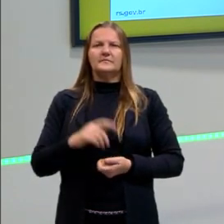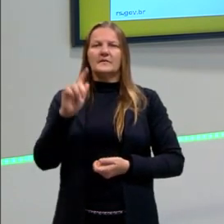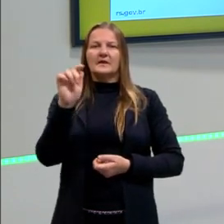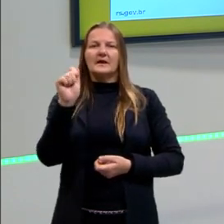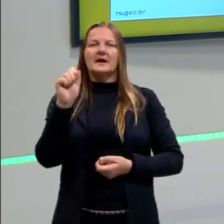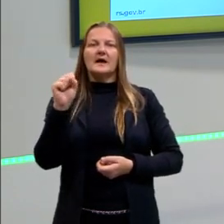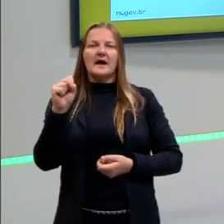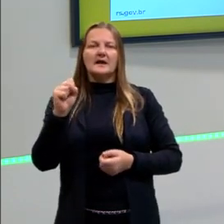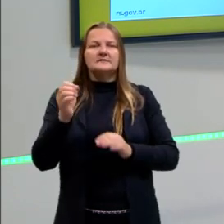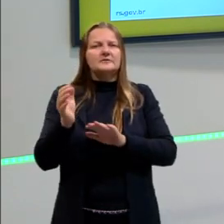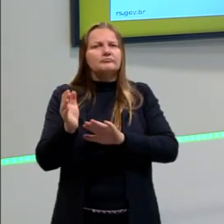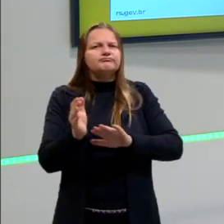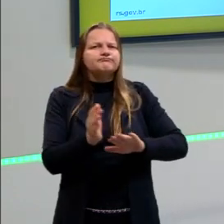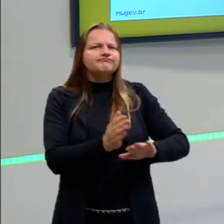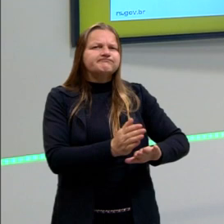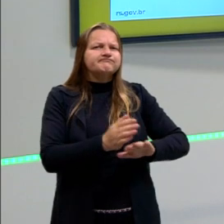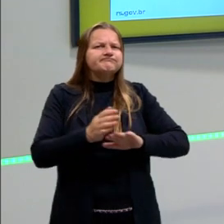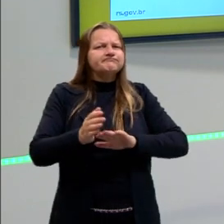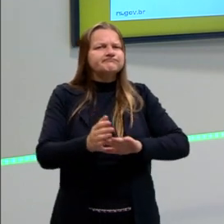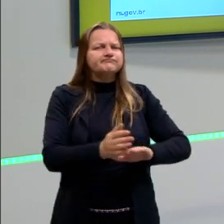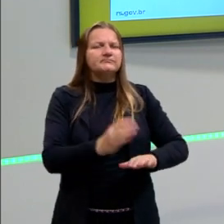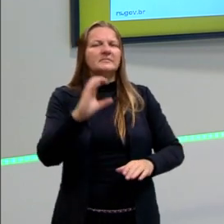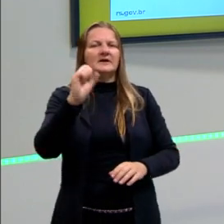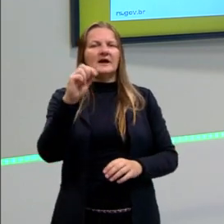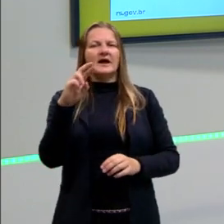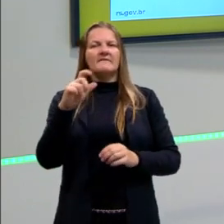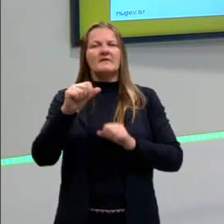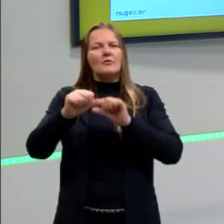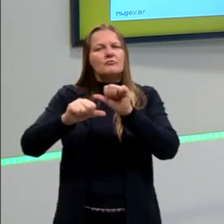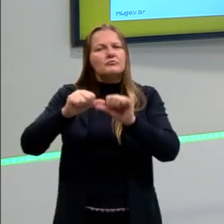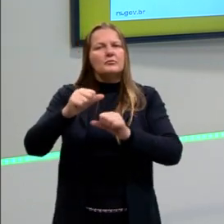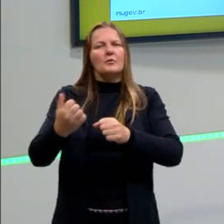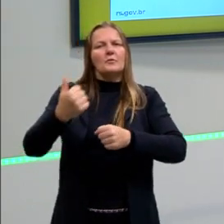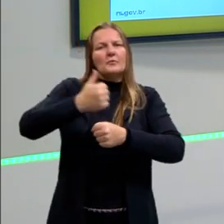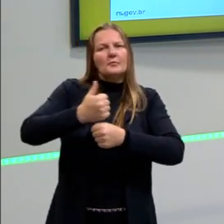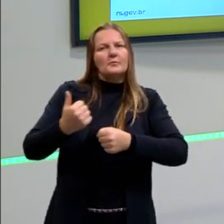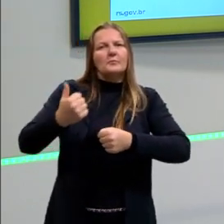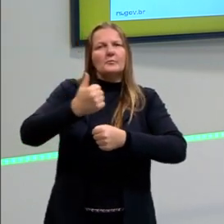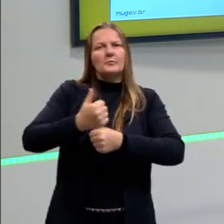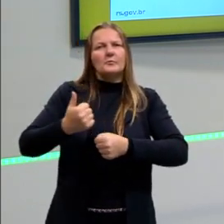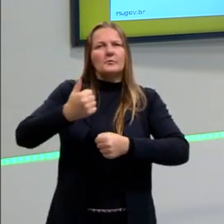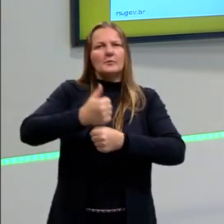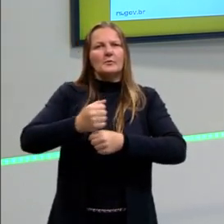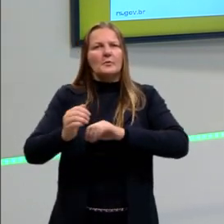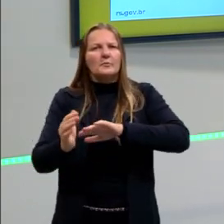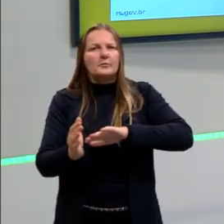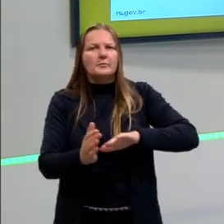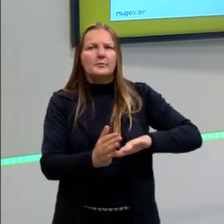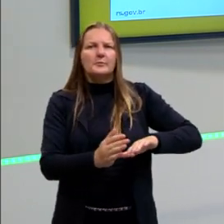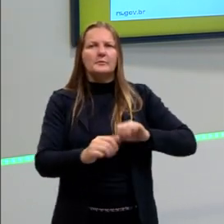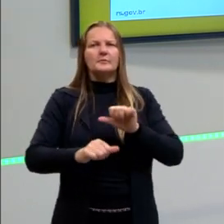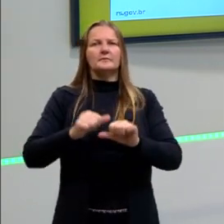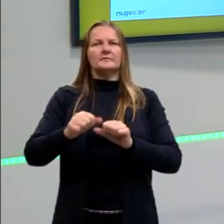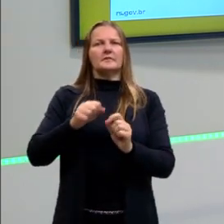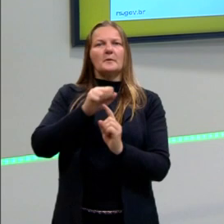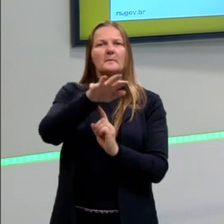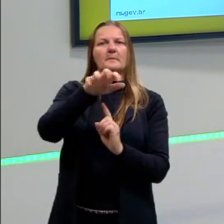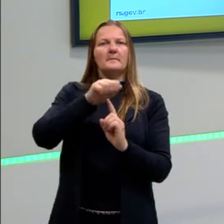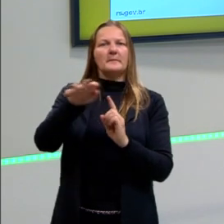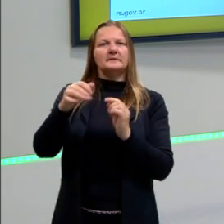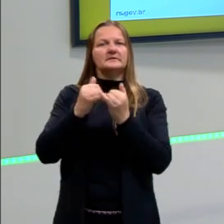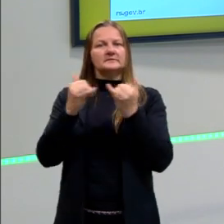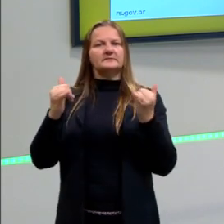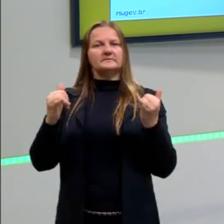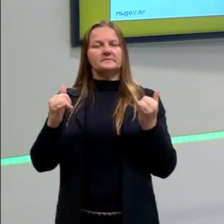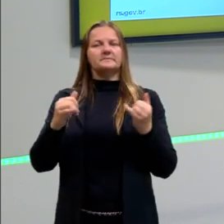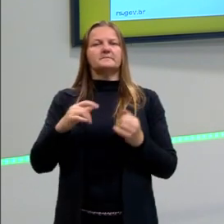natural, né, o próprio carvão mineral, entre outras coisas, tá, meninos e meninas? Então, matriz elétrica, ela